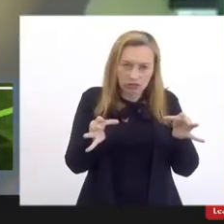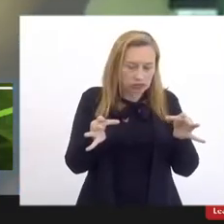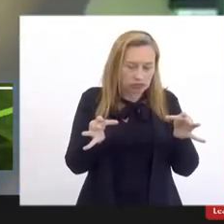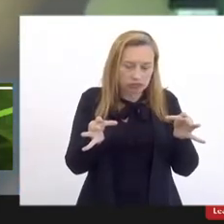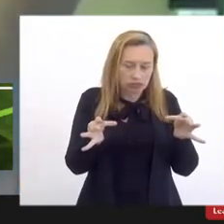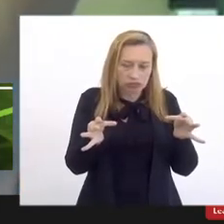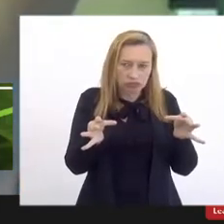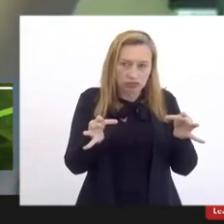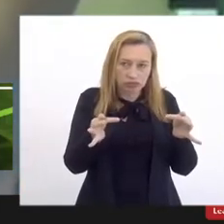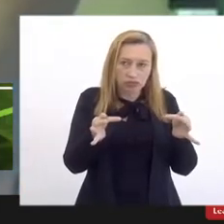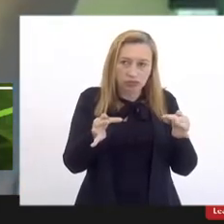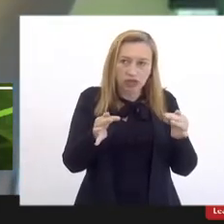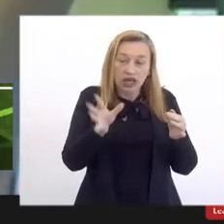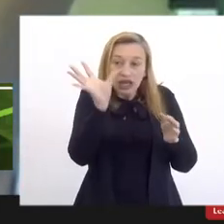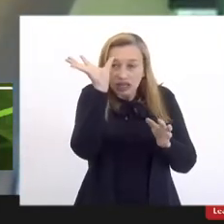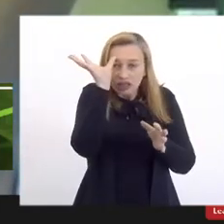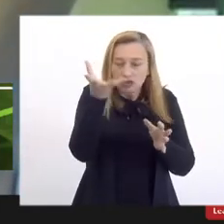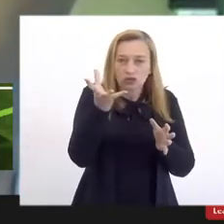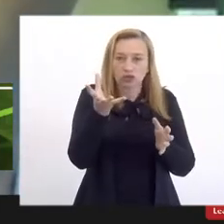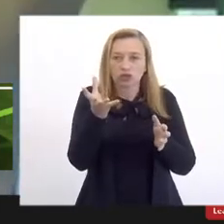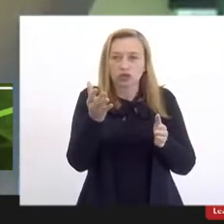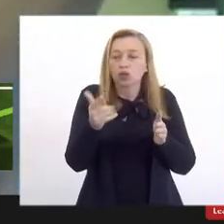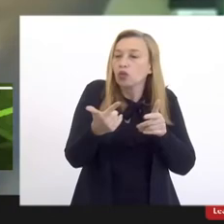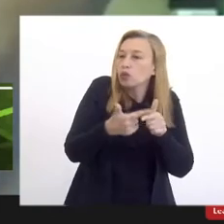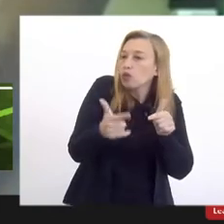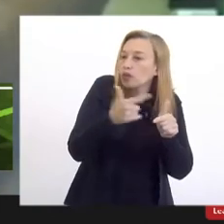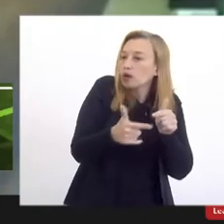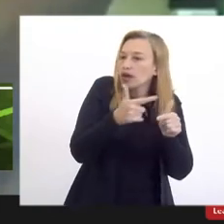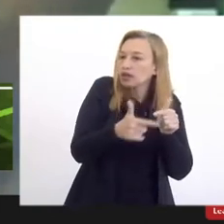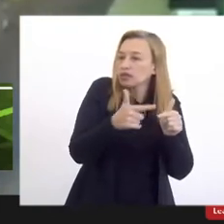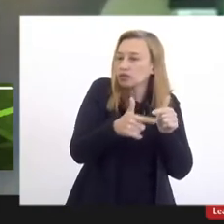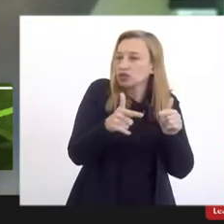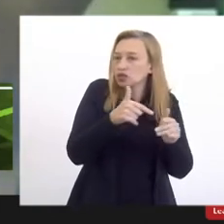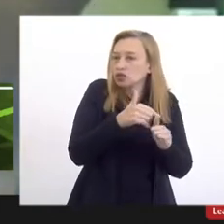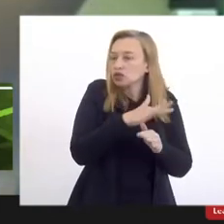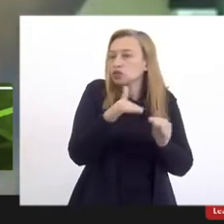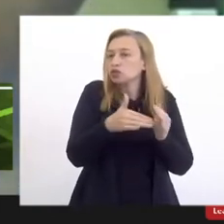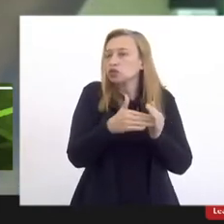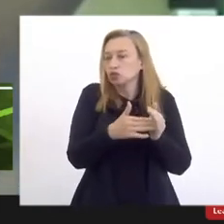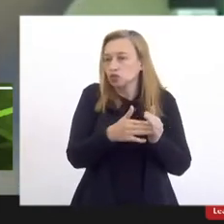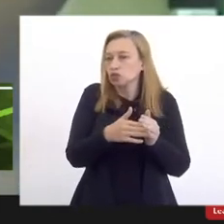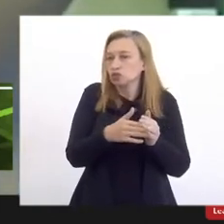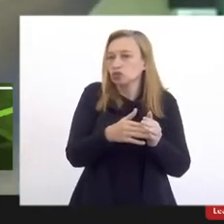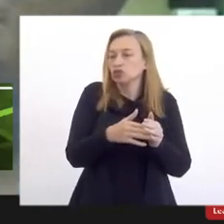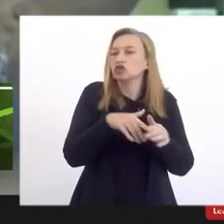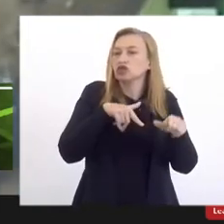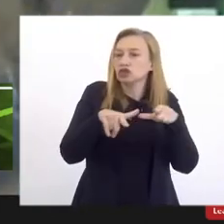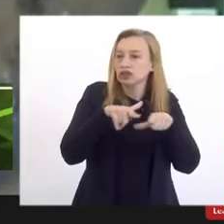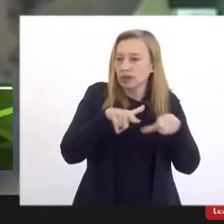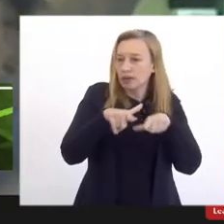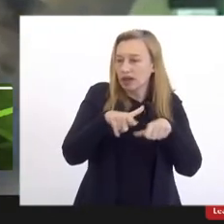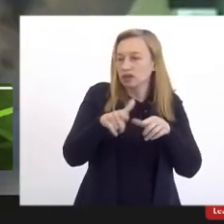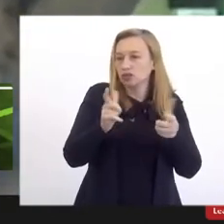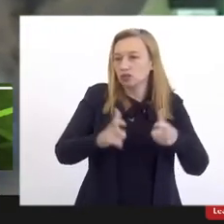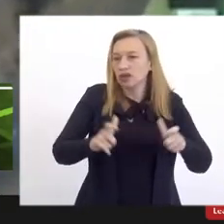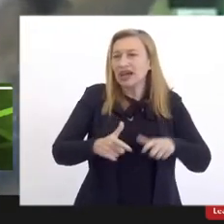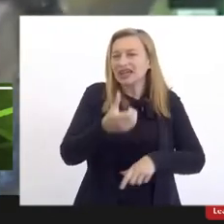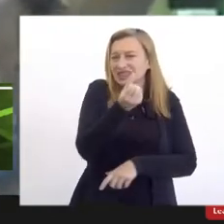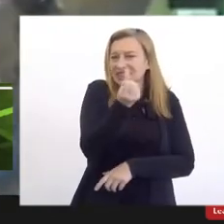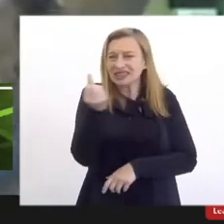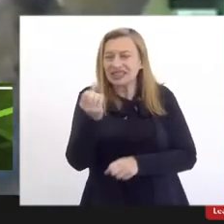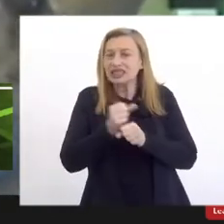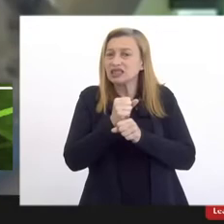resolver o problema dos funcionários, problema crônico de que se arrasta há 16 anos dos